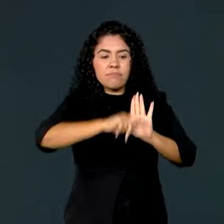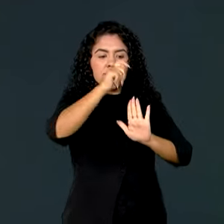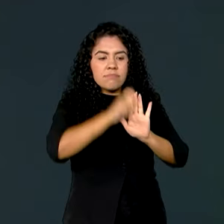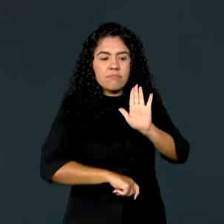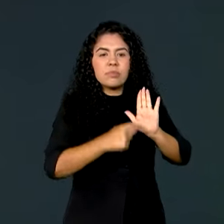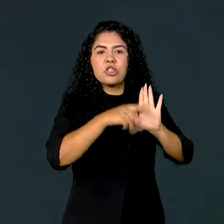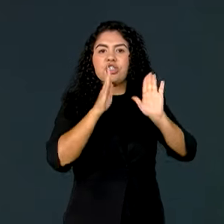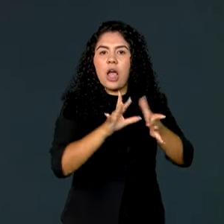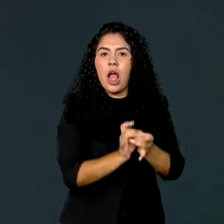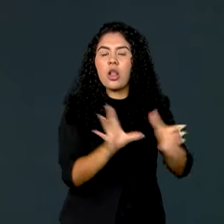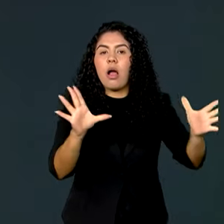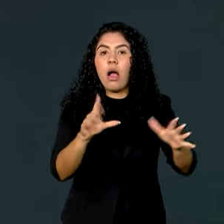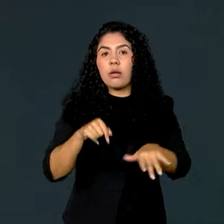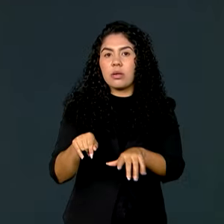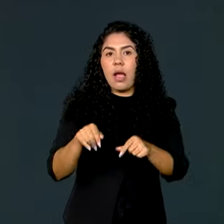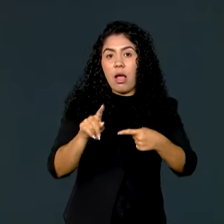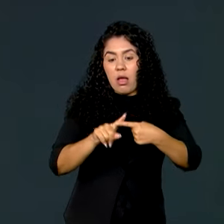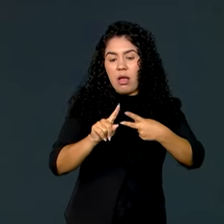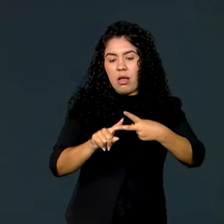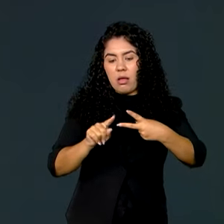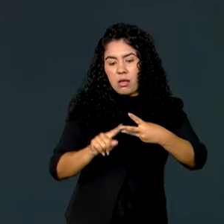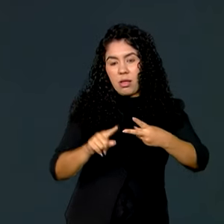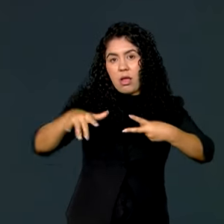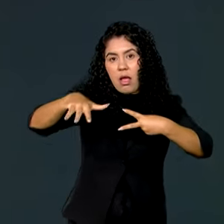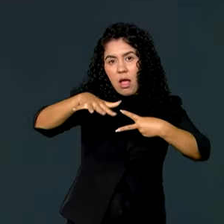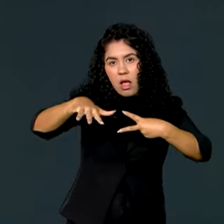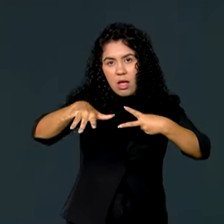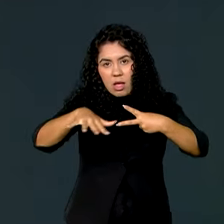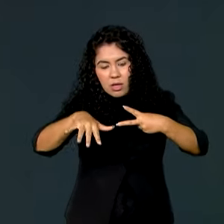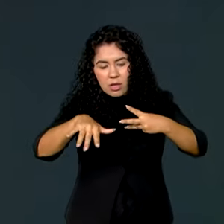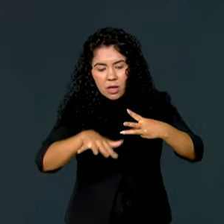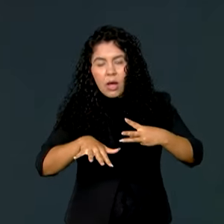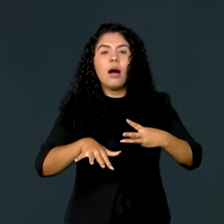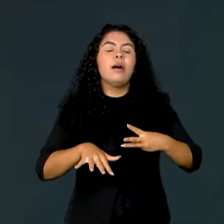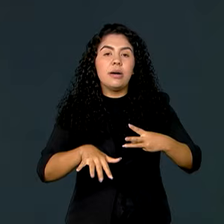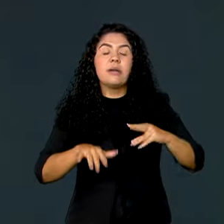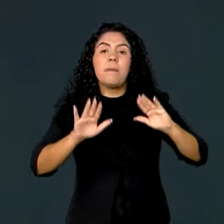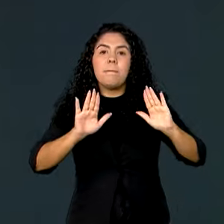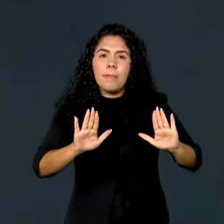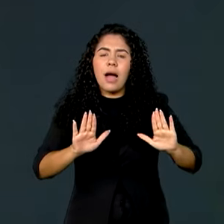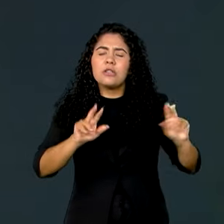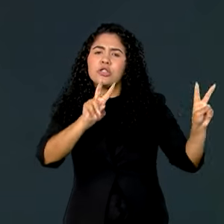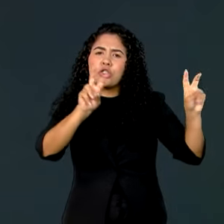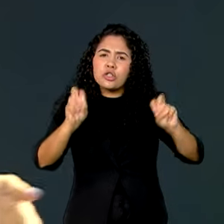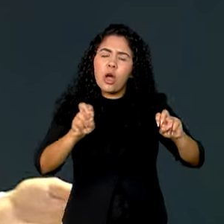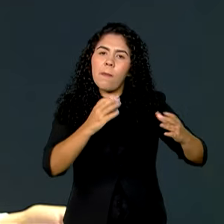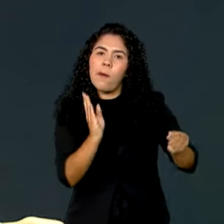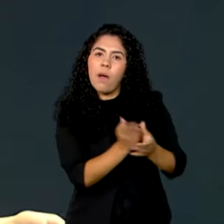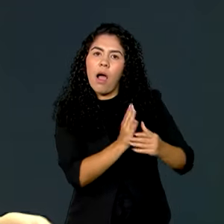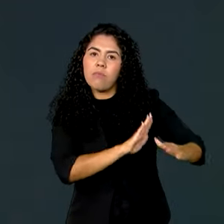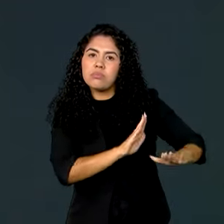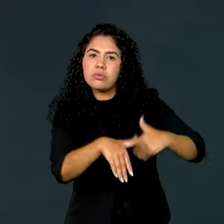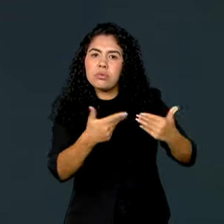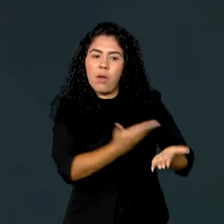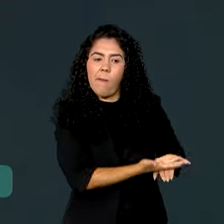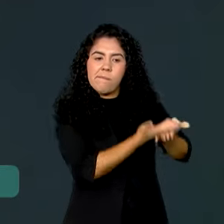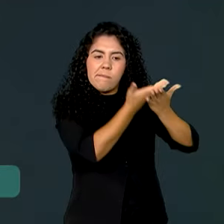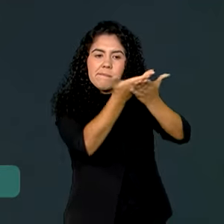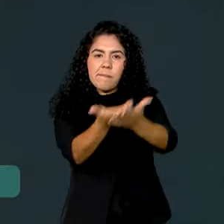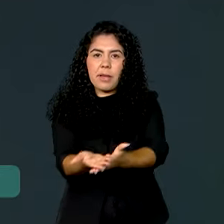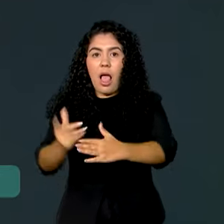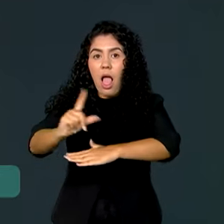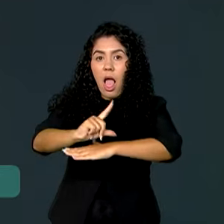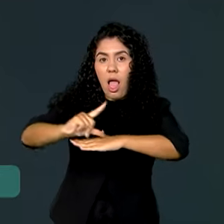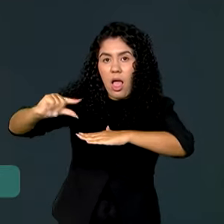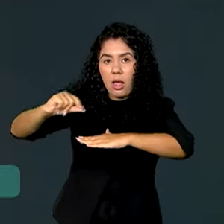três áreas. Após o ato aqui no Ministério da Justiça e Segurança Pública, os processos seguem para a Casa Civil. A decisão